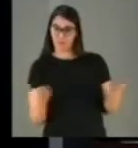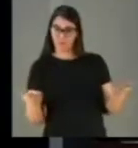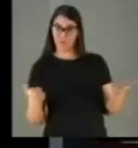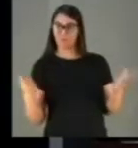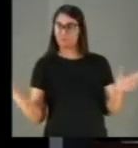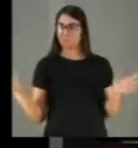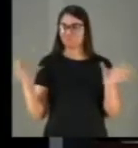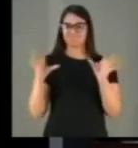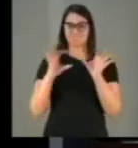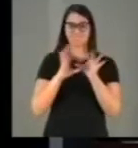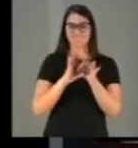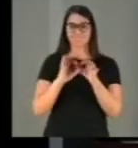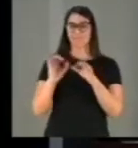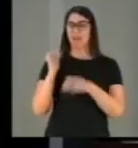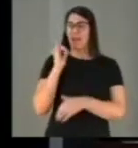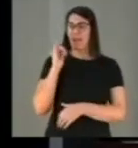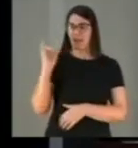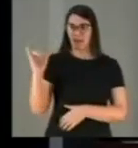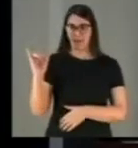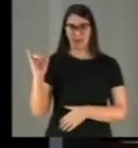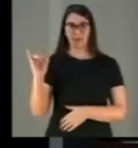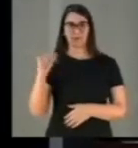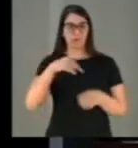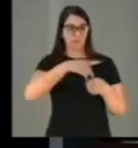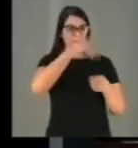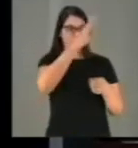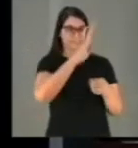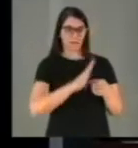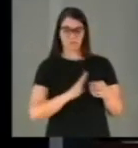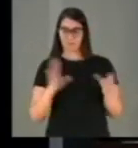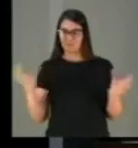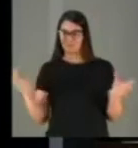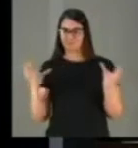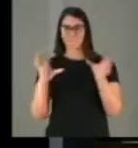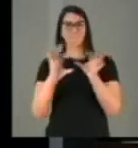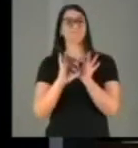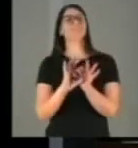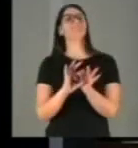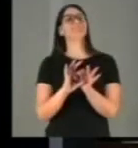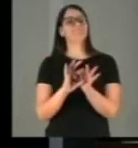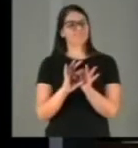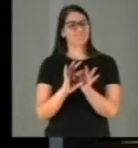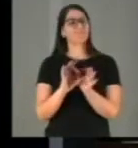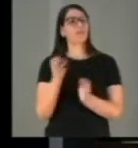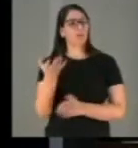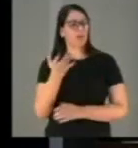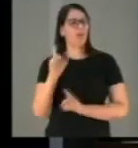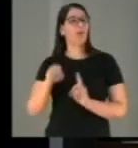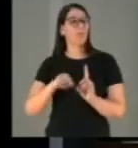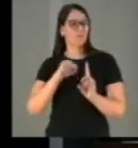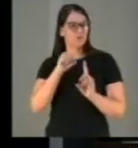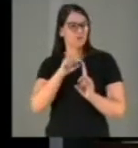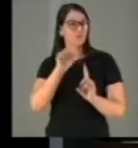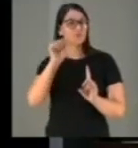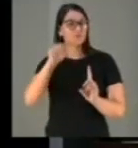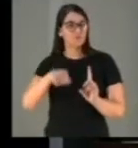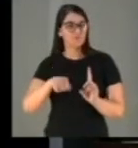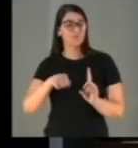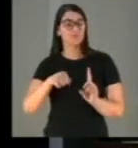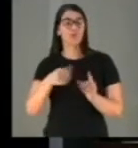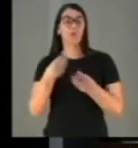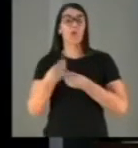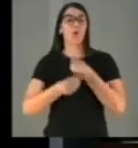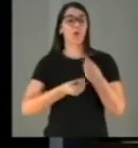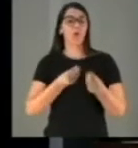fusão da Eletrobras com a Petrobras. É um objetivo meritório de se almejar, atingível por meio do